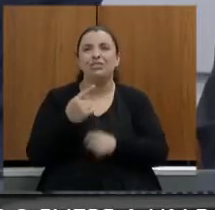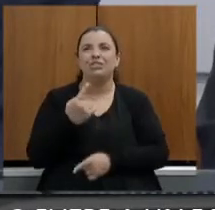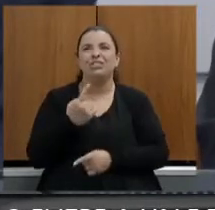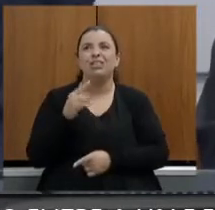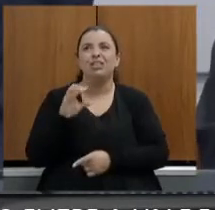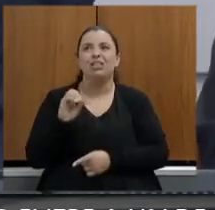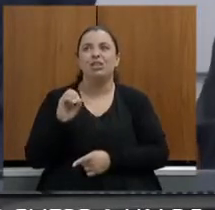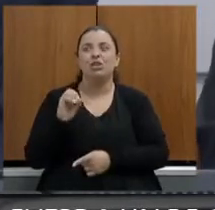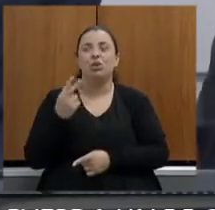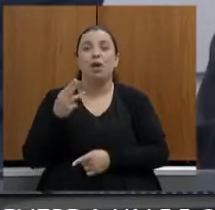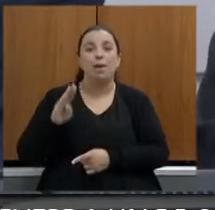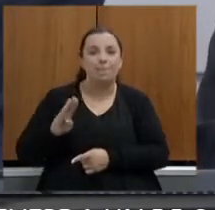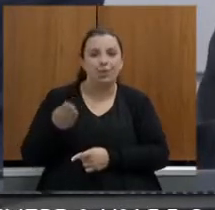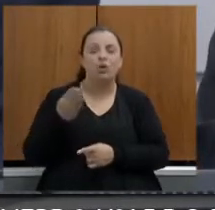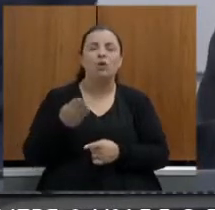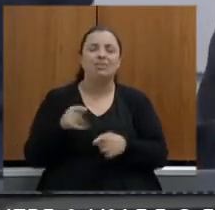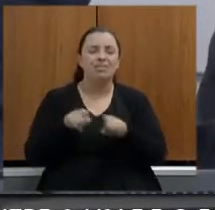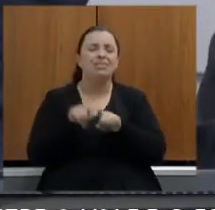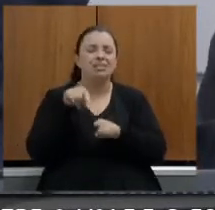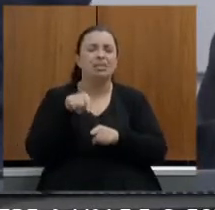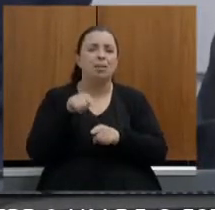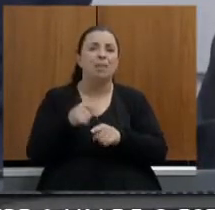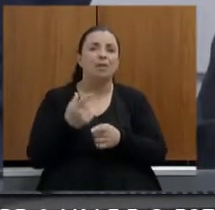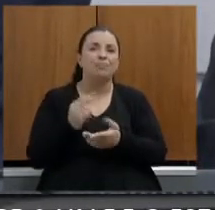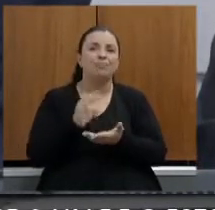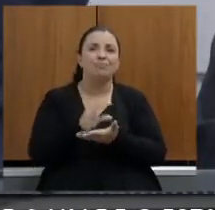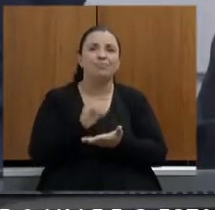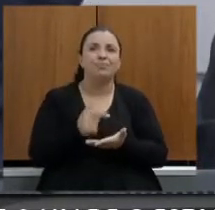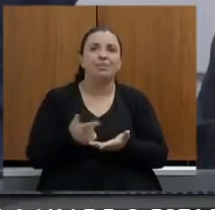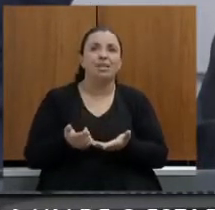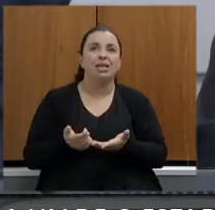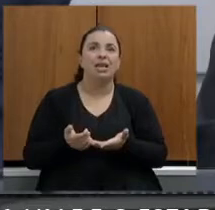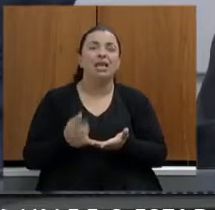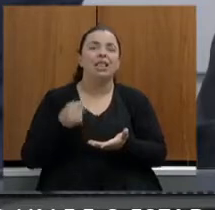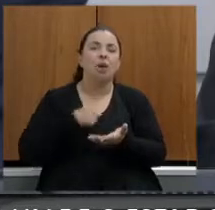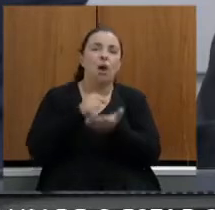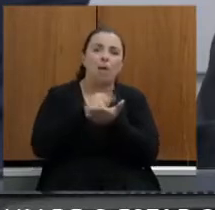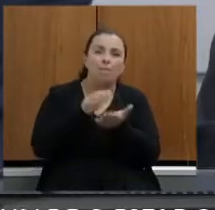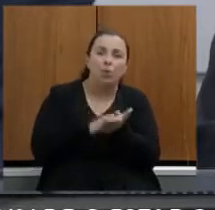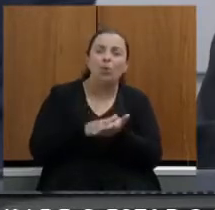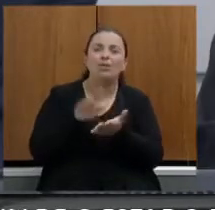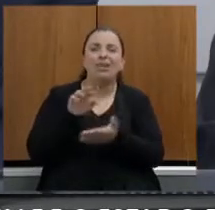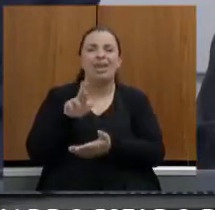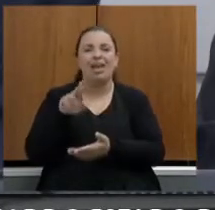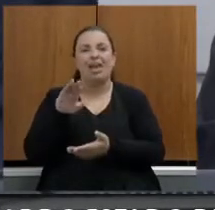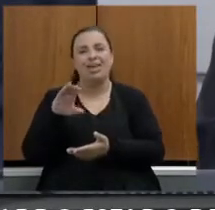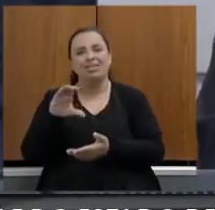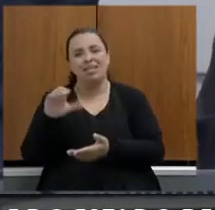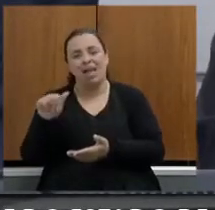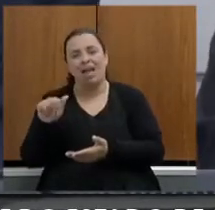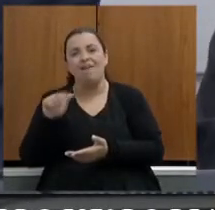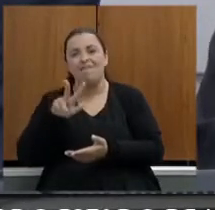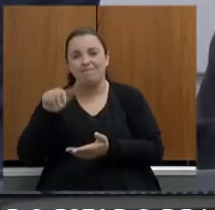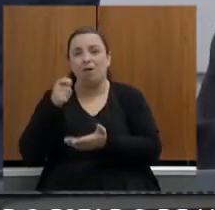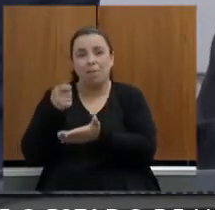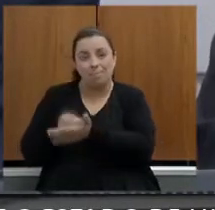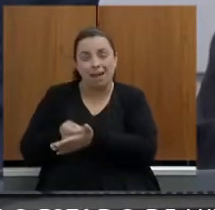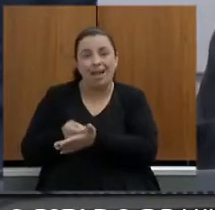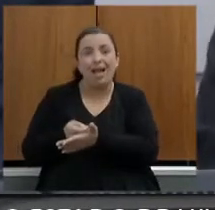casa da comissão para ferrovias que disse a multa que a VLI que a FCA vai pagar ela não pode ir para pagar